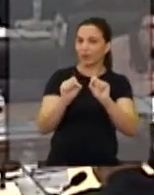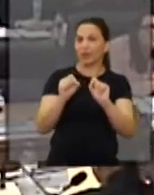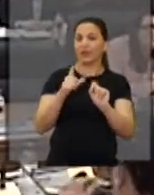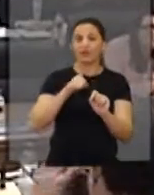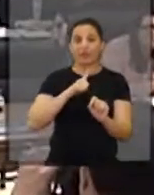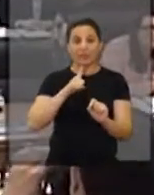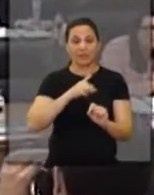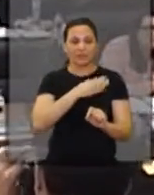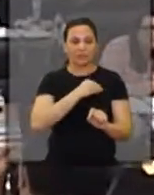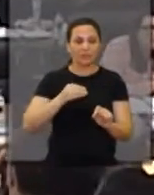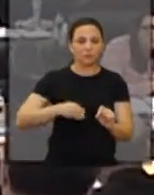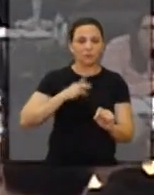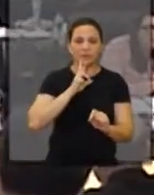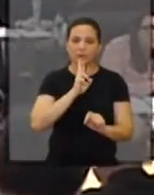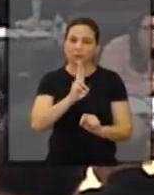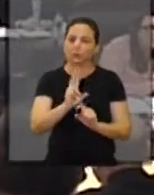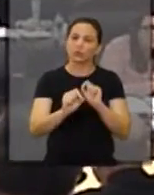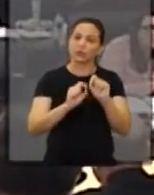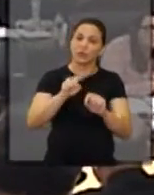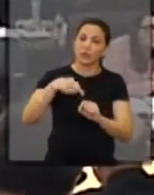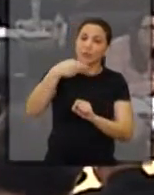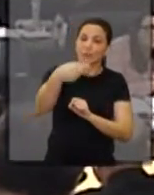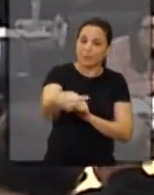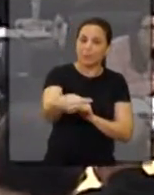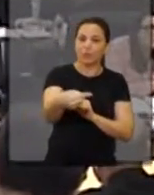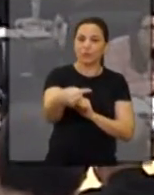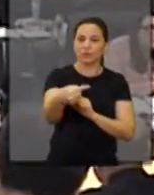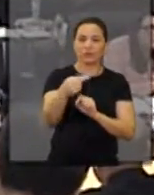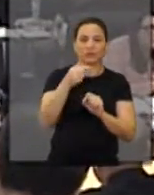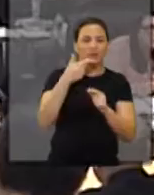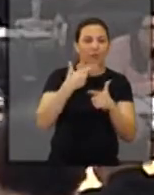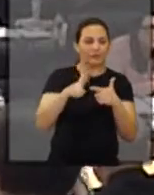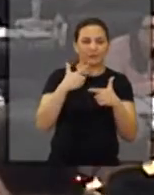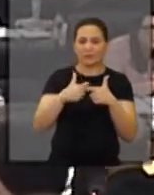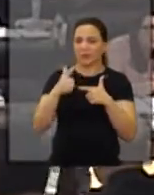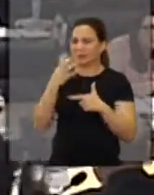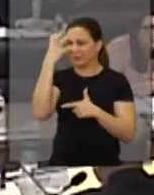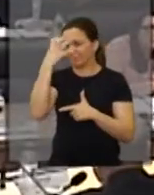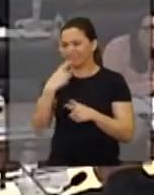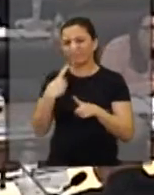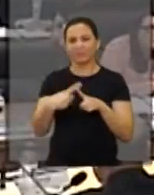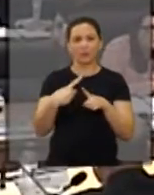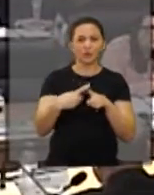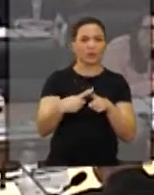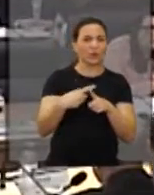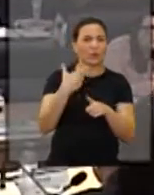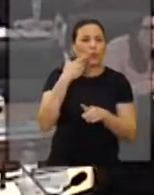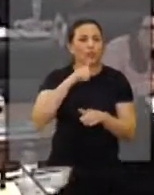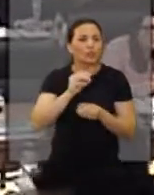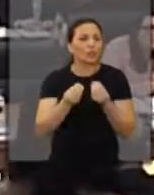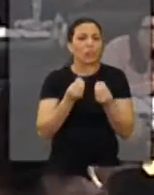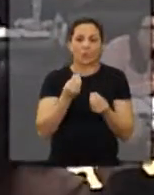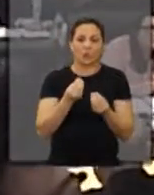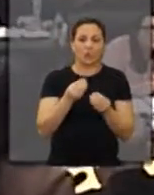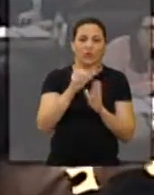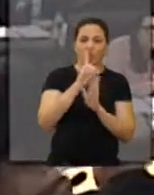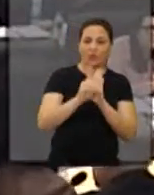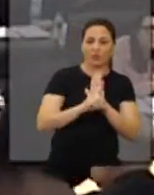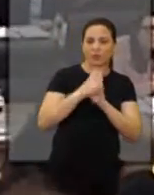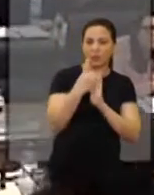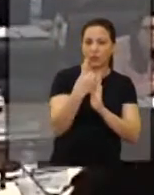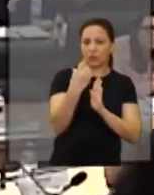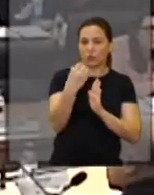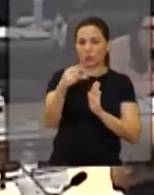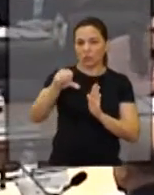nós estamos tendo os diagnósticos, mas, a partir daí, é um problema muito sério. O que você vai conseguir para algum? Eu